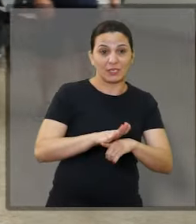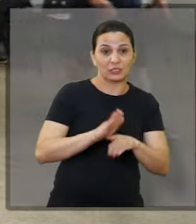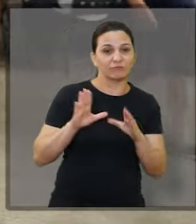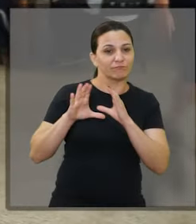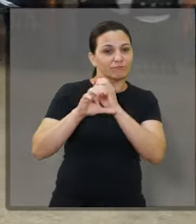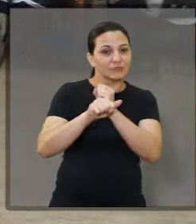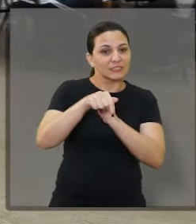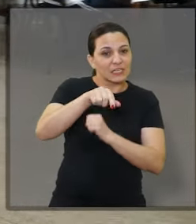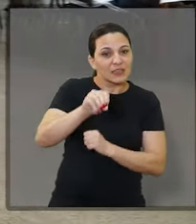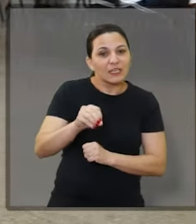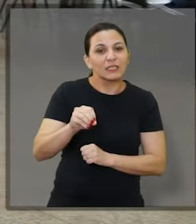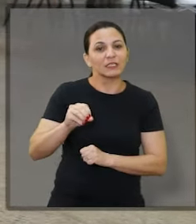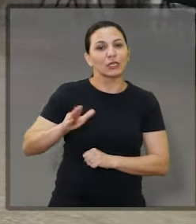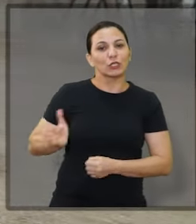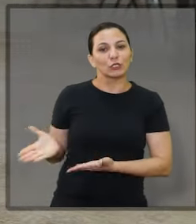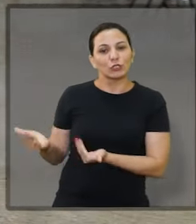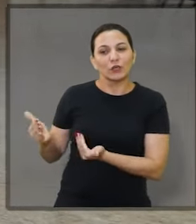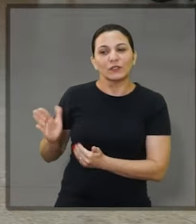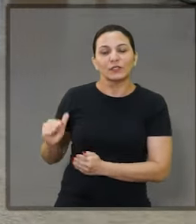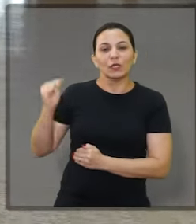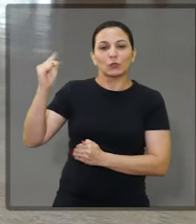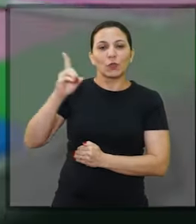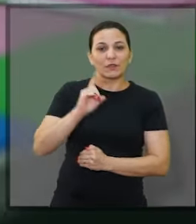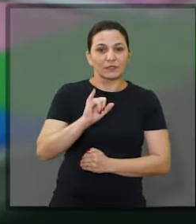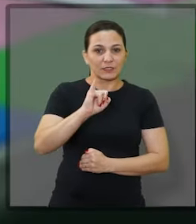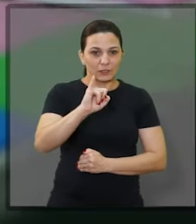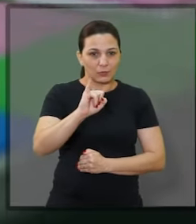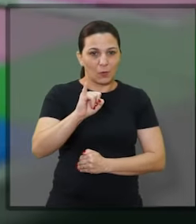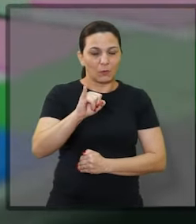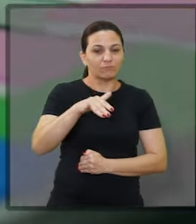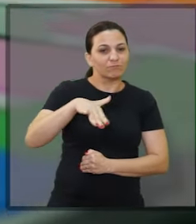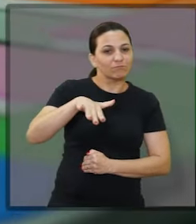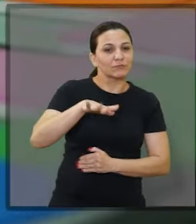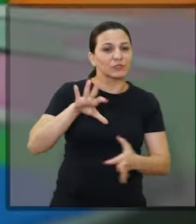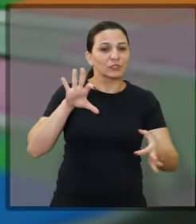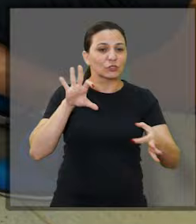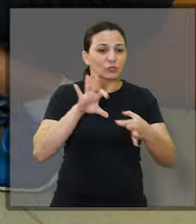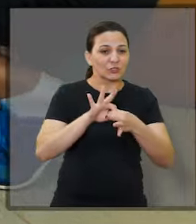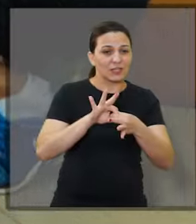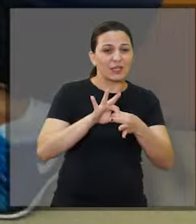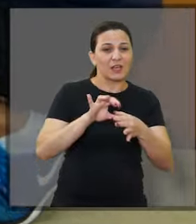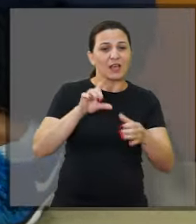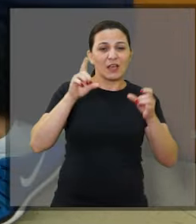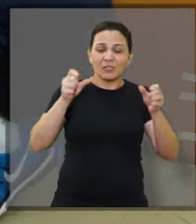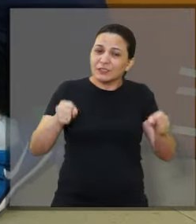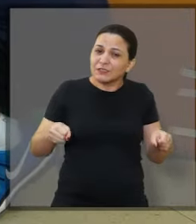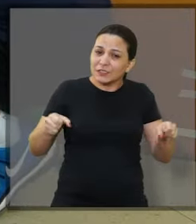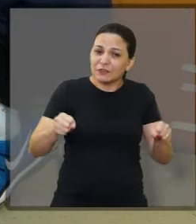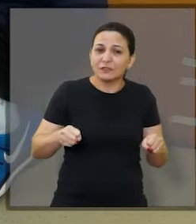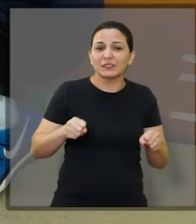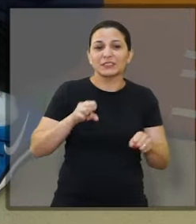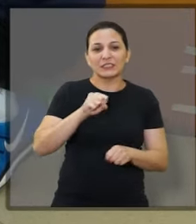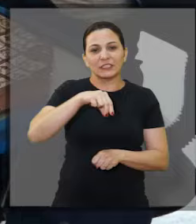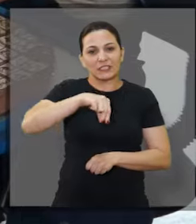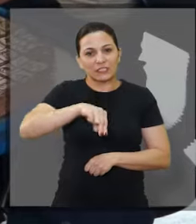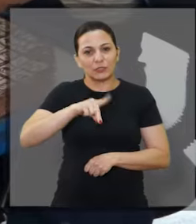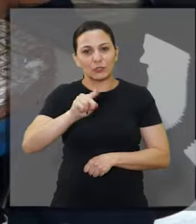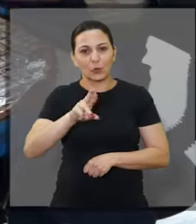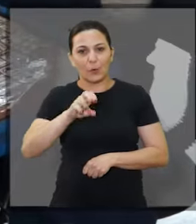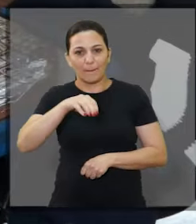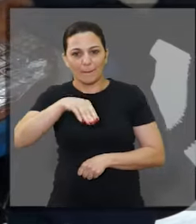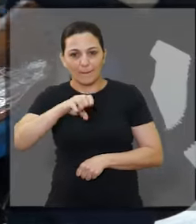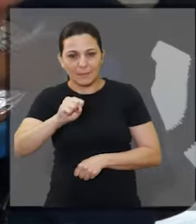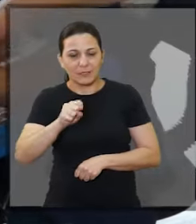jovens e adultos com deficiência intelectual, associada a deficiências físicas e síndromes, algumas